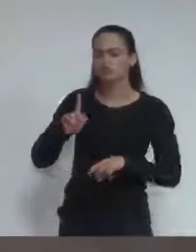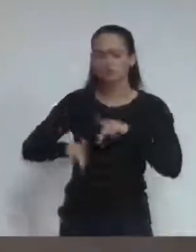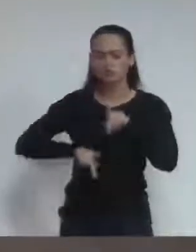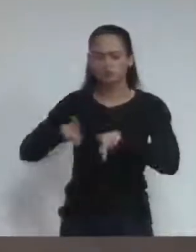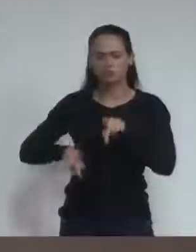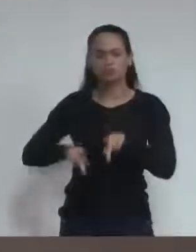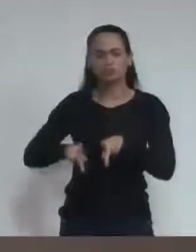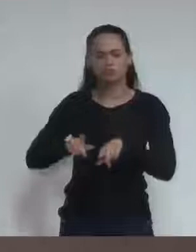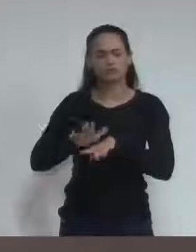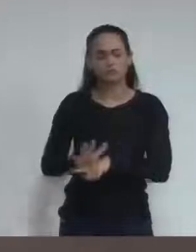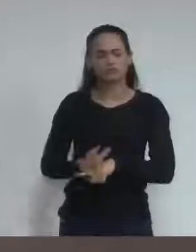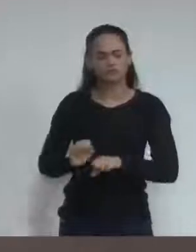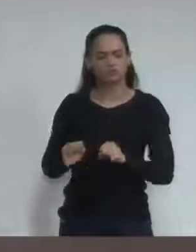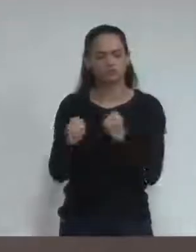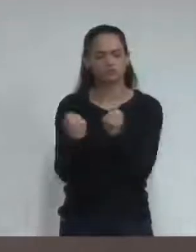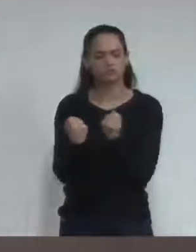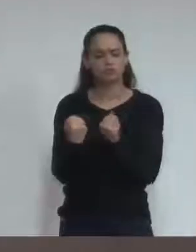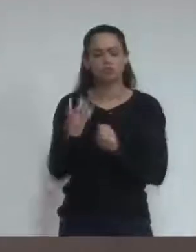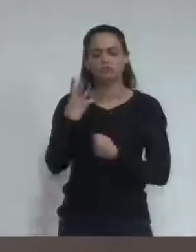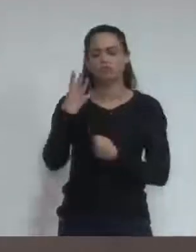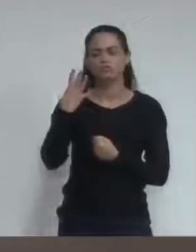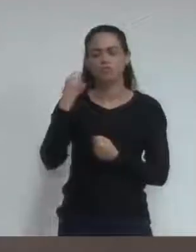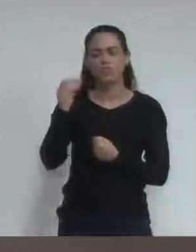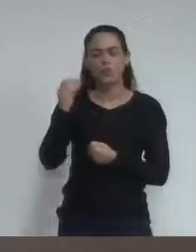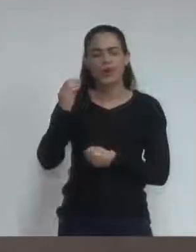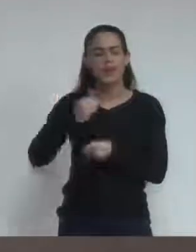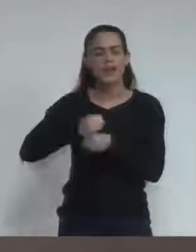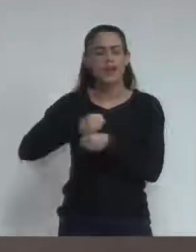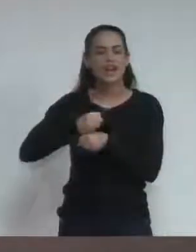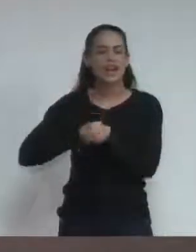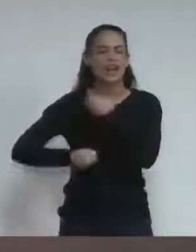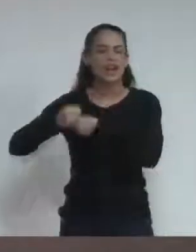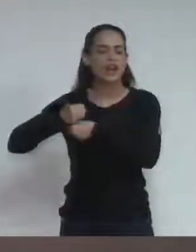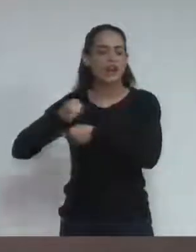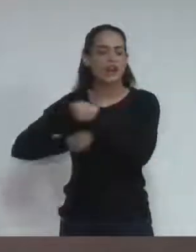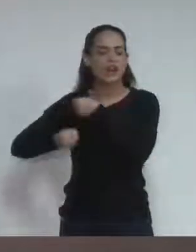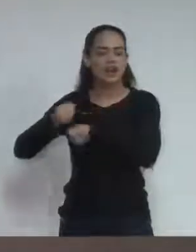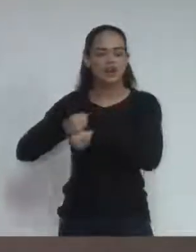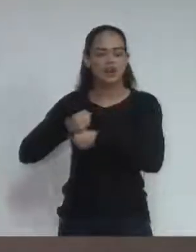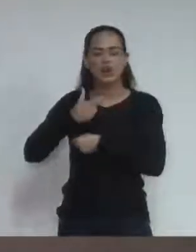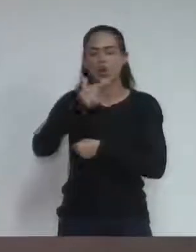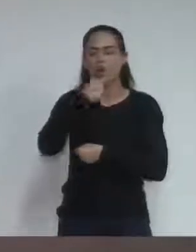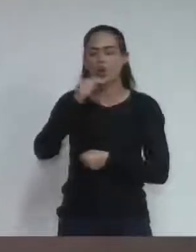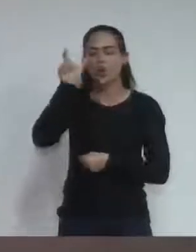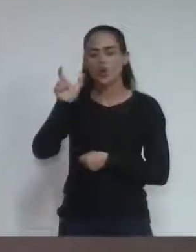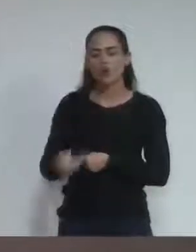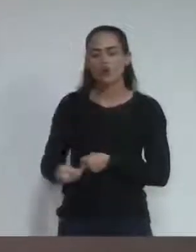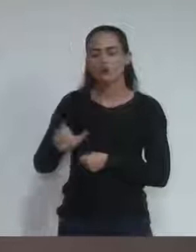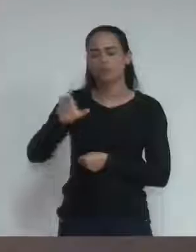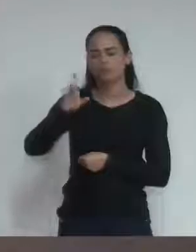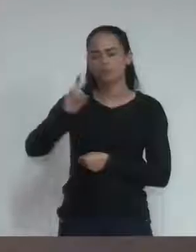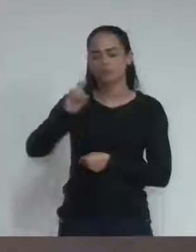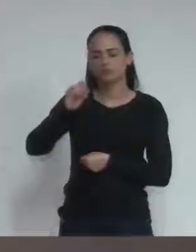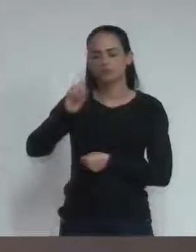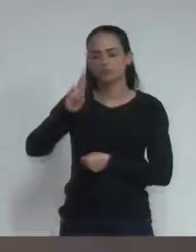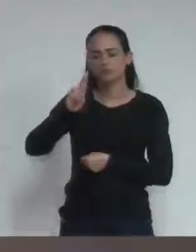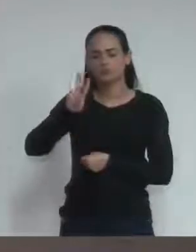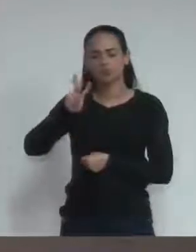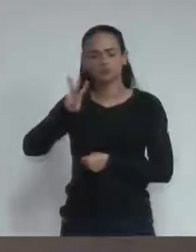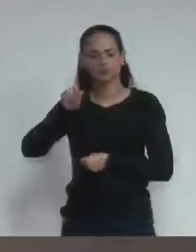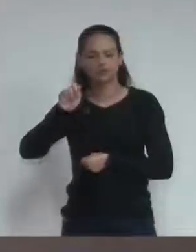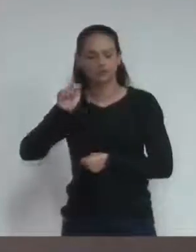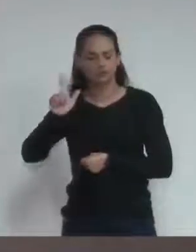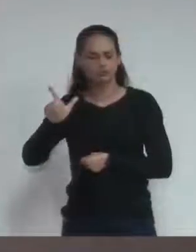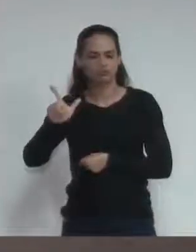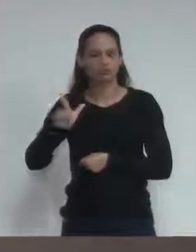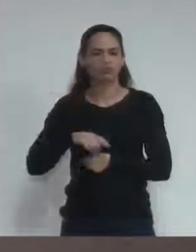atrás, nós tínhamos aqui o seu Dorival Siene, o famoso Xenão. E eu me lembro, acho que até mais de 40,